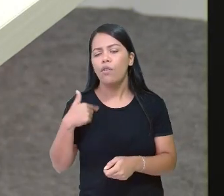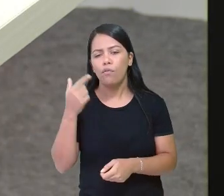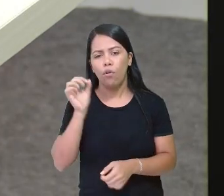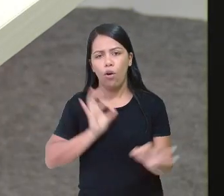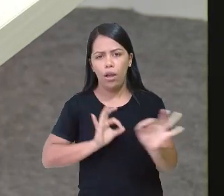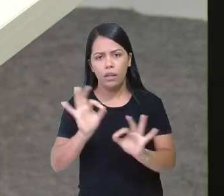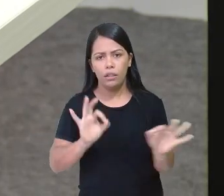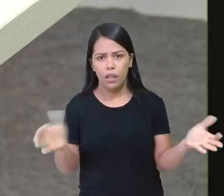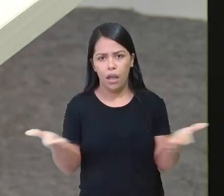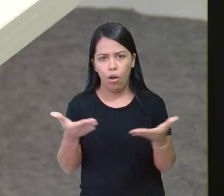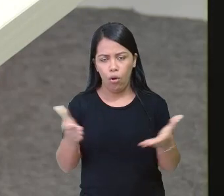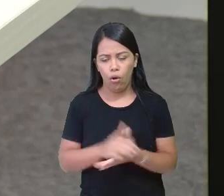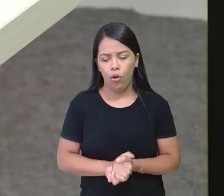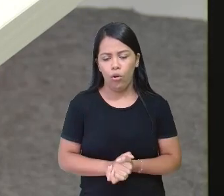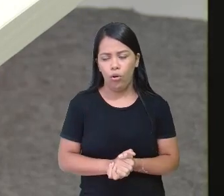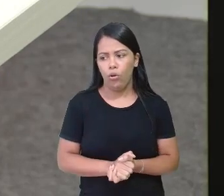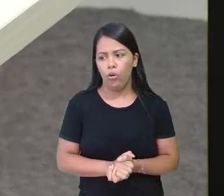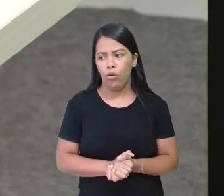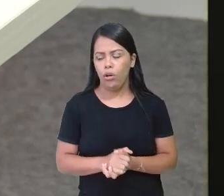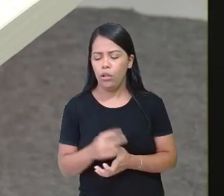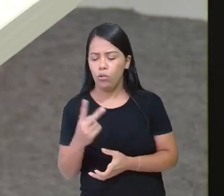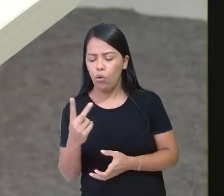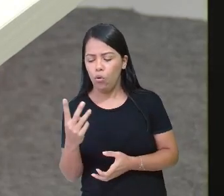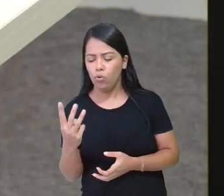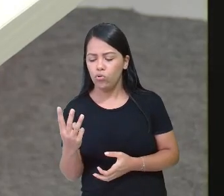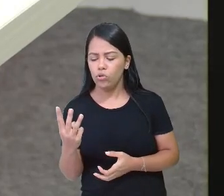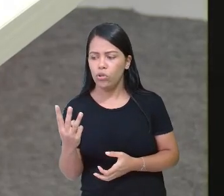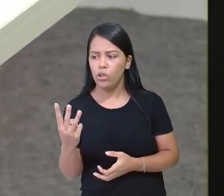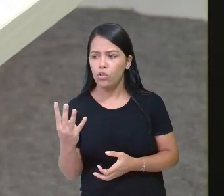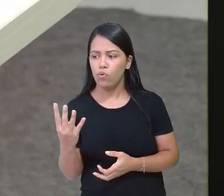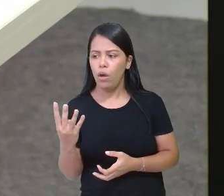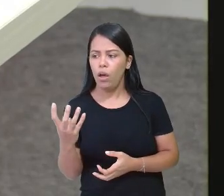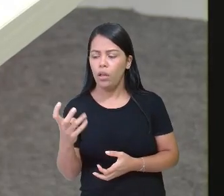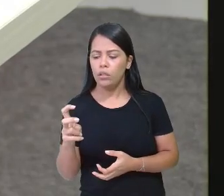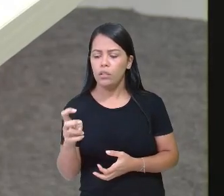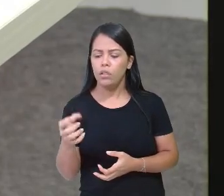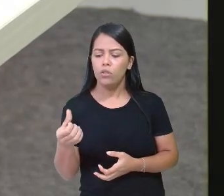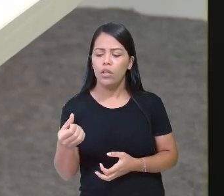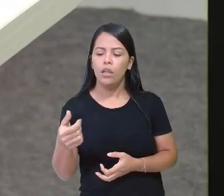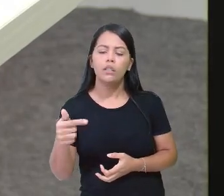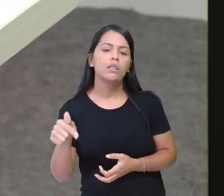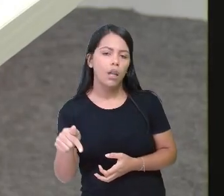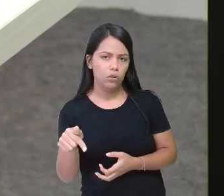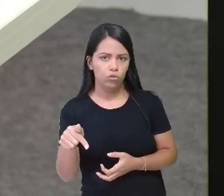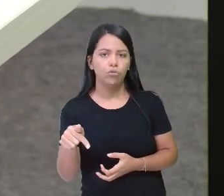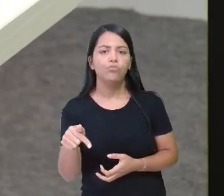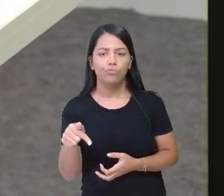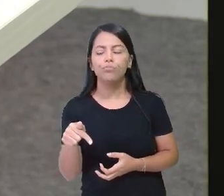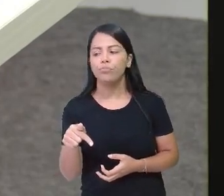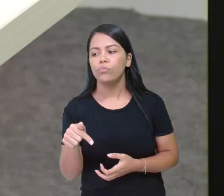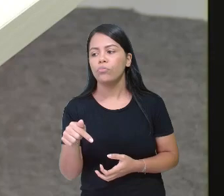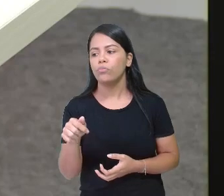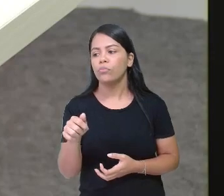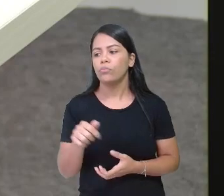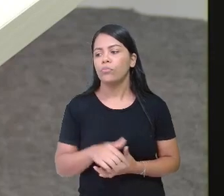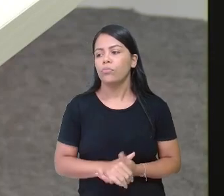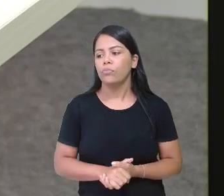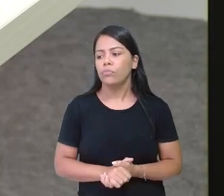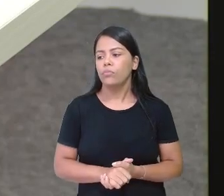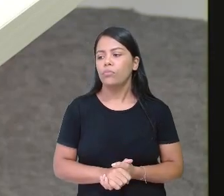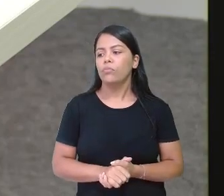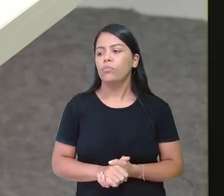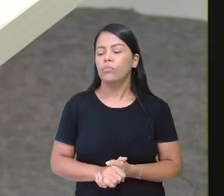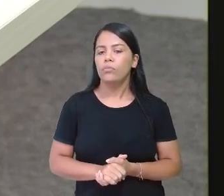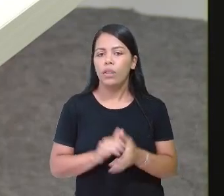três, quatro, cinco, seis, sete. Eu vou